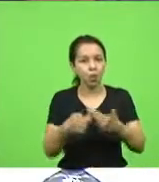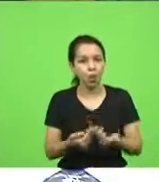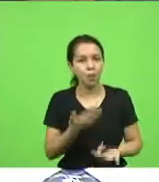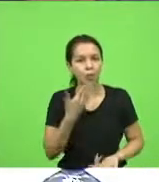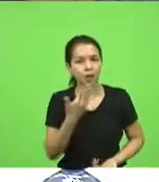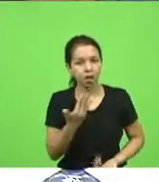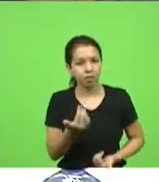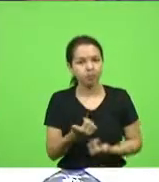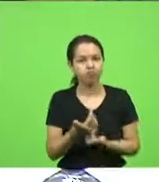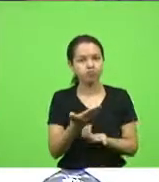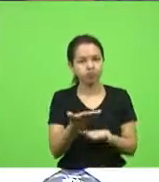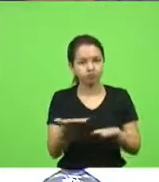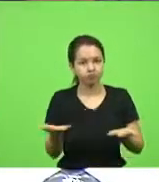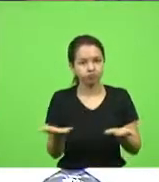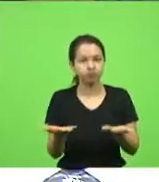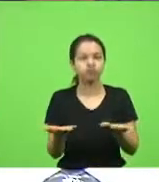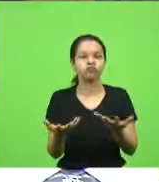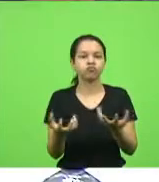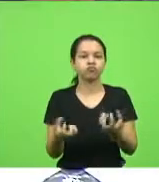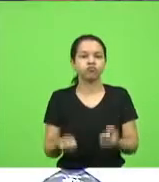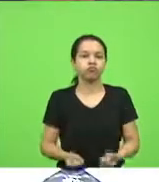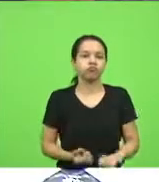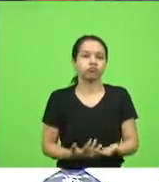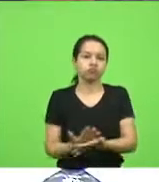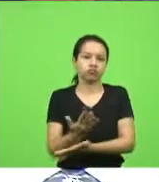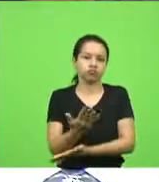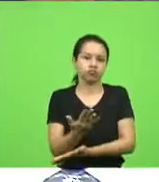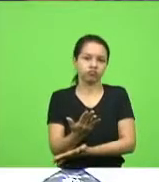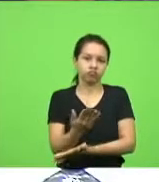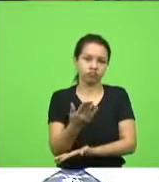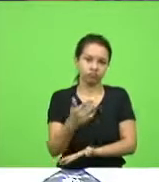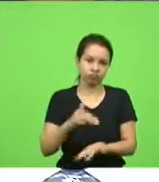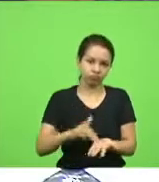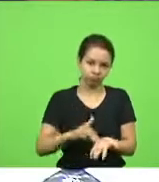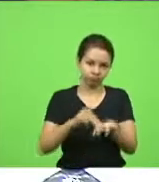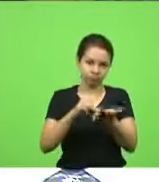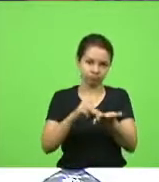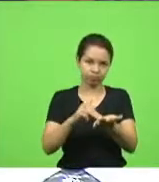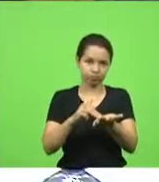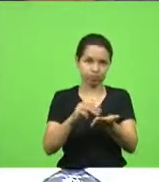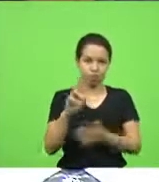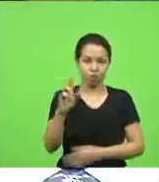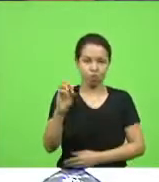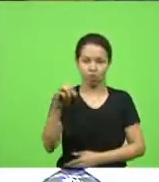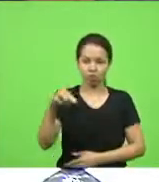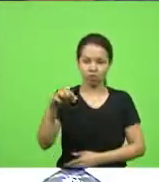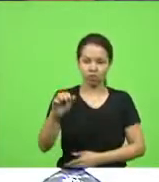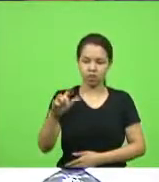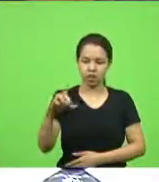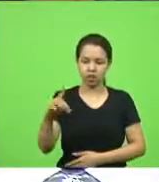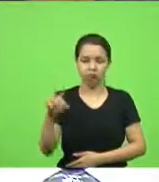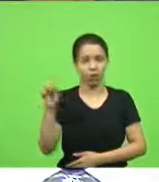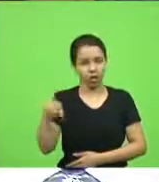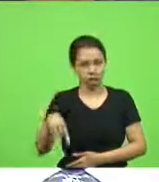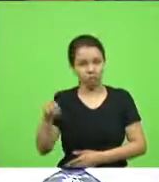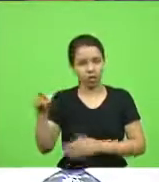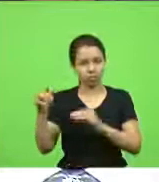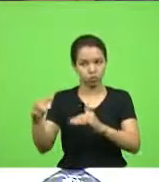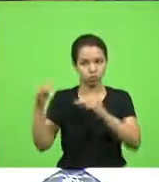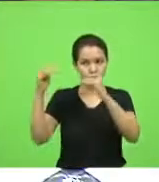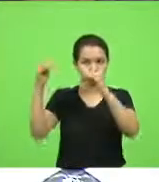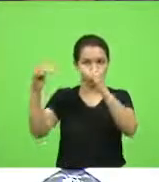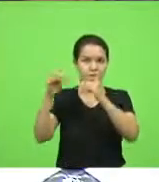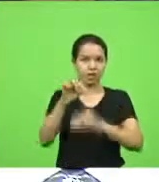possamos aprovar a moção legislativa ao Ronaldo Cordeiro, que é o superintendente do DENIT, para que coloque